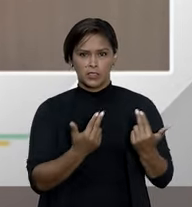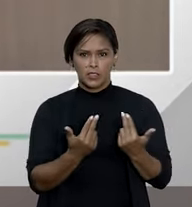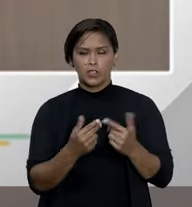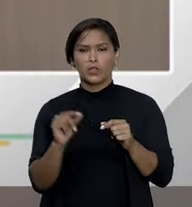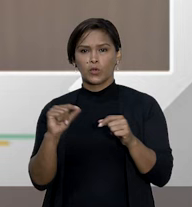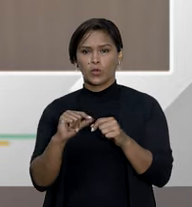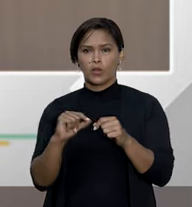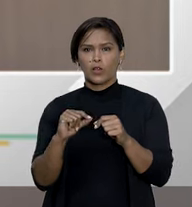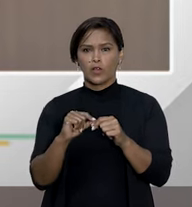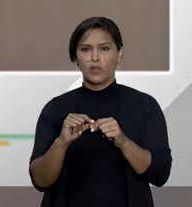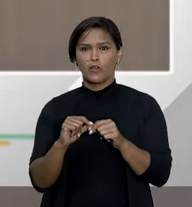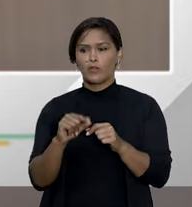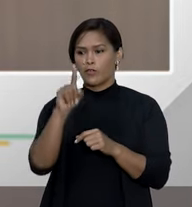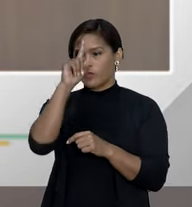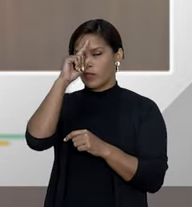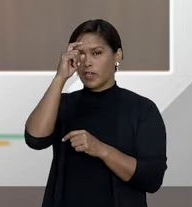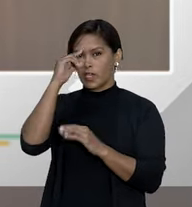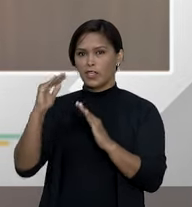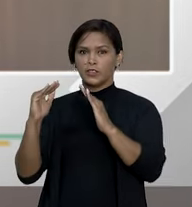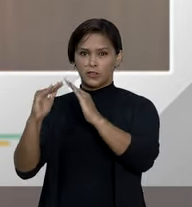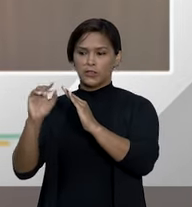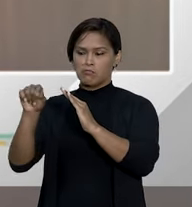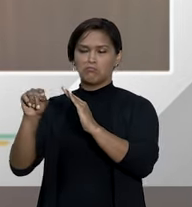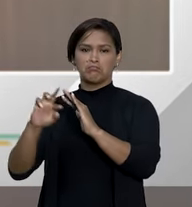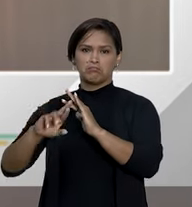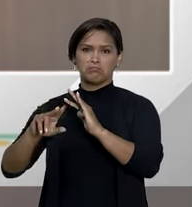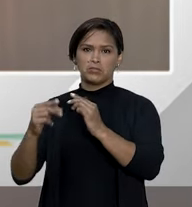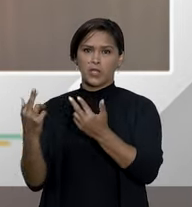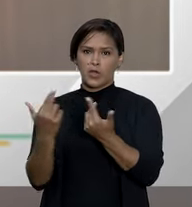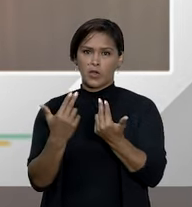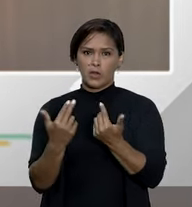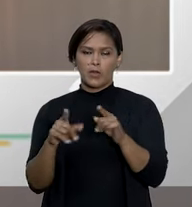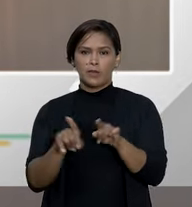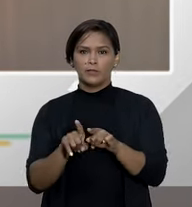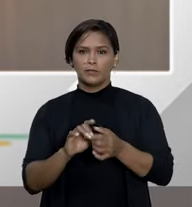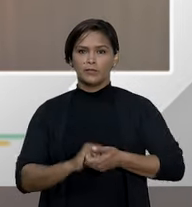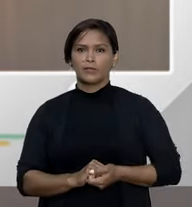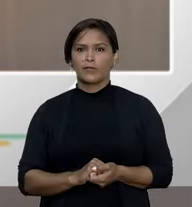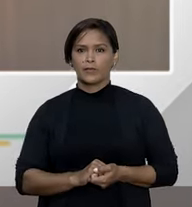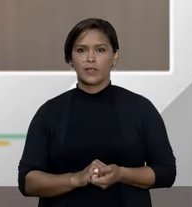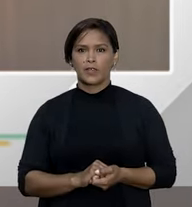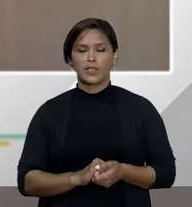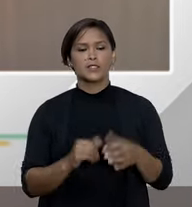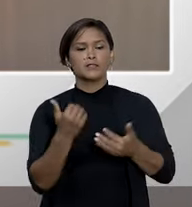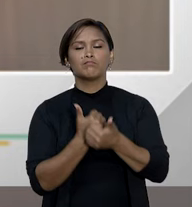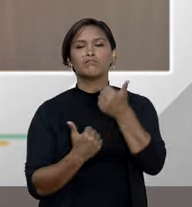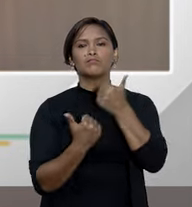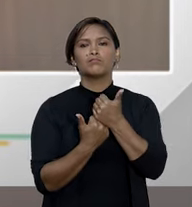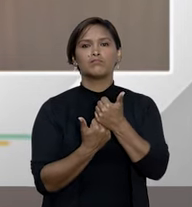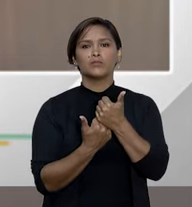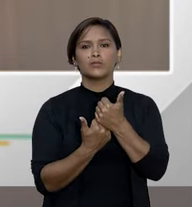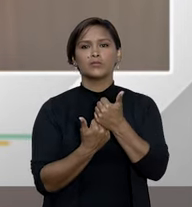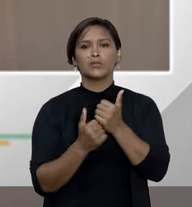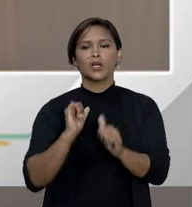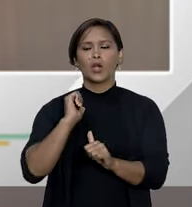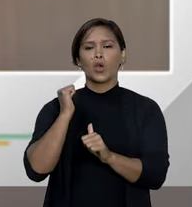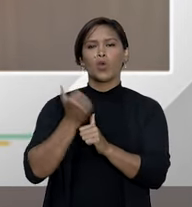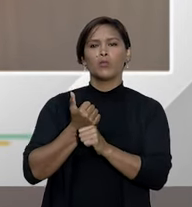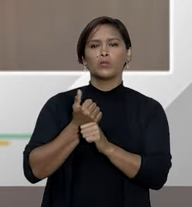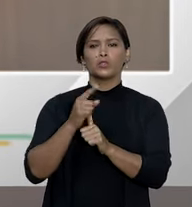feito em uma unidade hospitalar se o seria uma substituição e